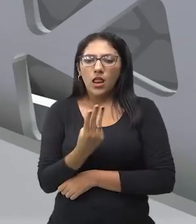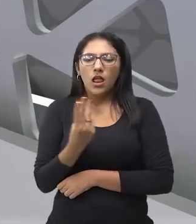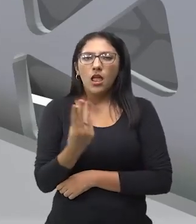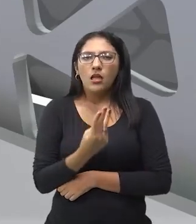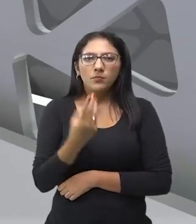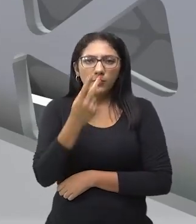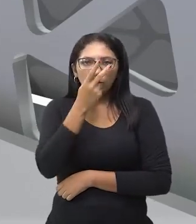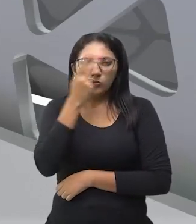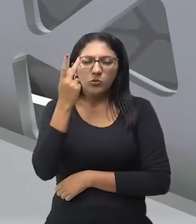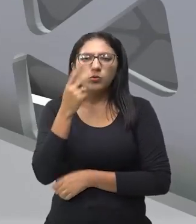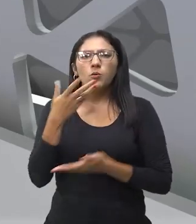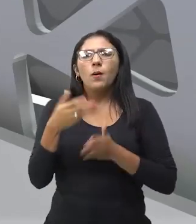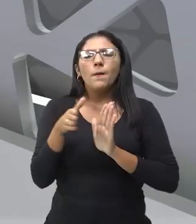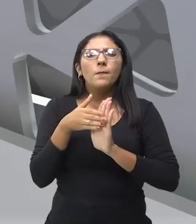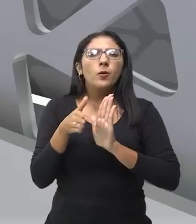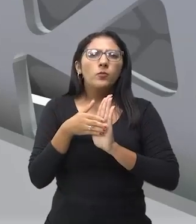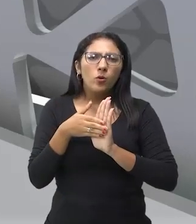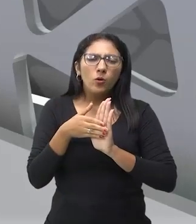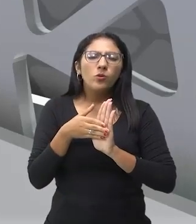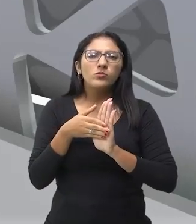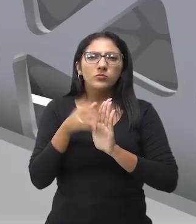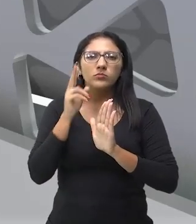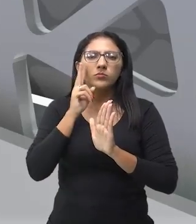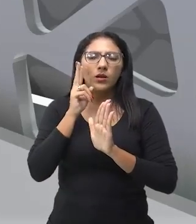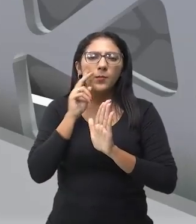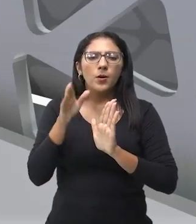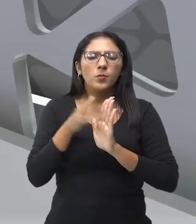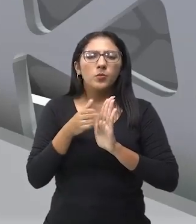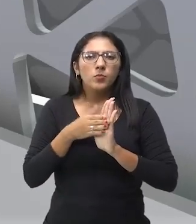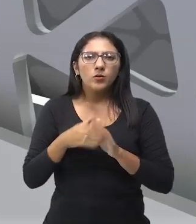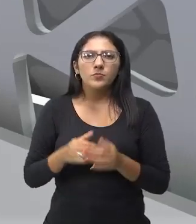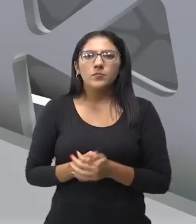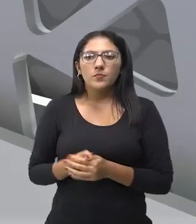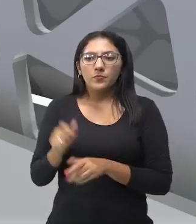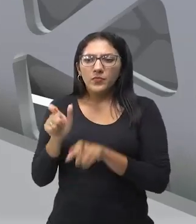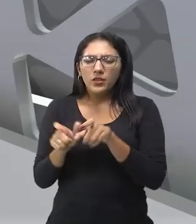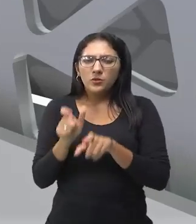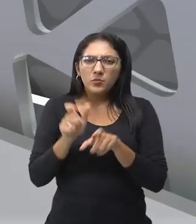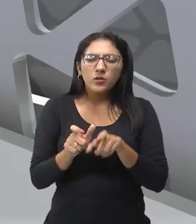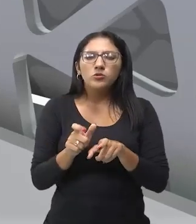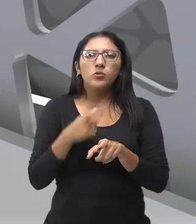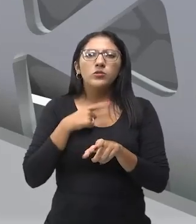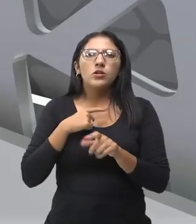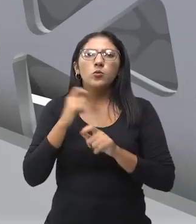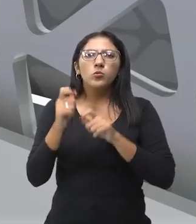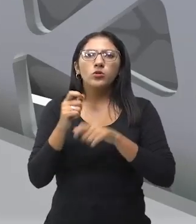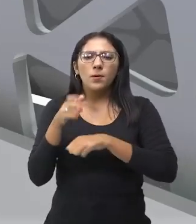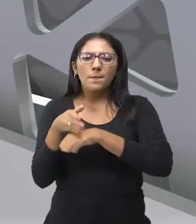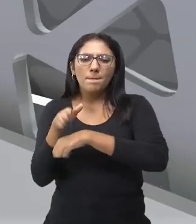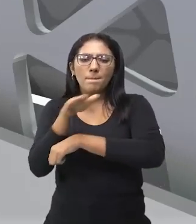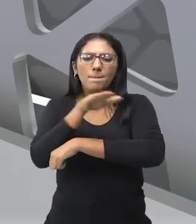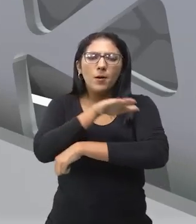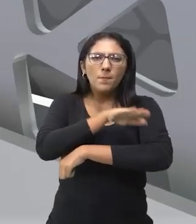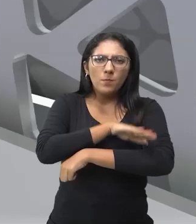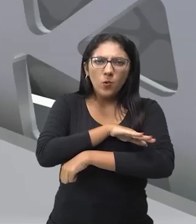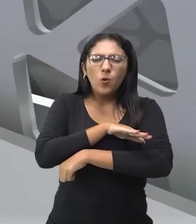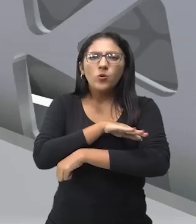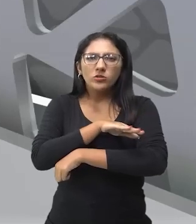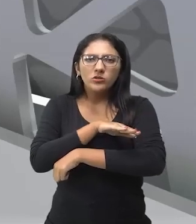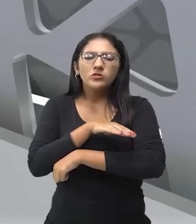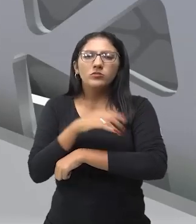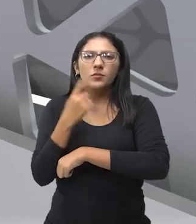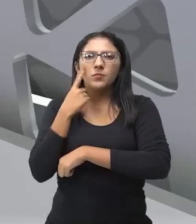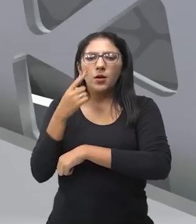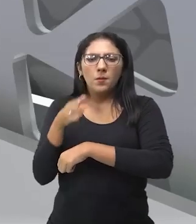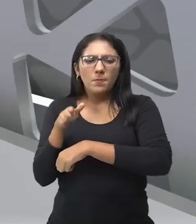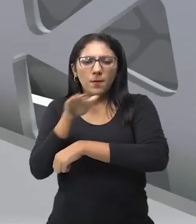Então, o foi proposto ali? Que essas pessoas atravessem o quê? Uma ponte,